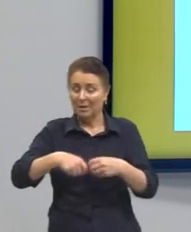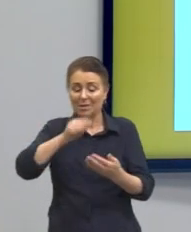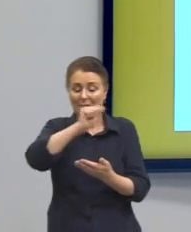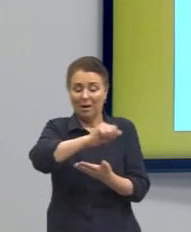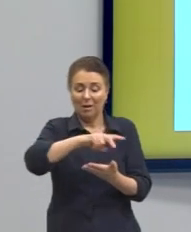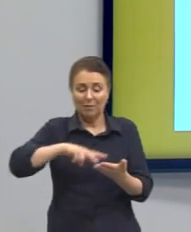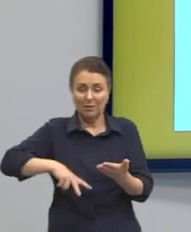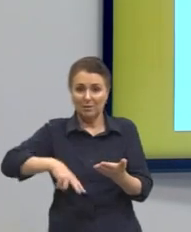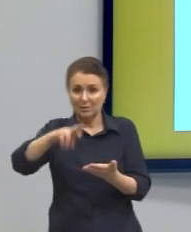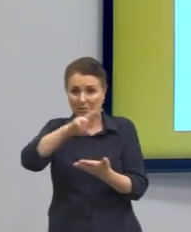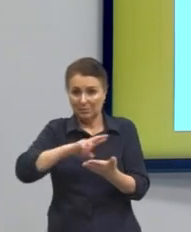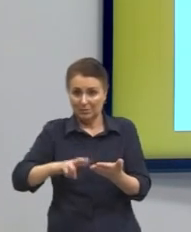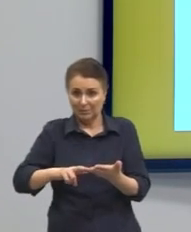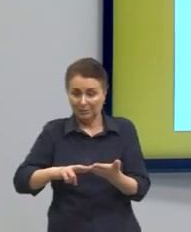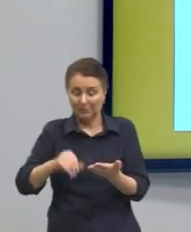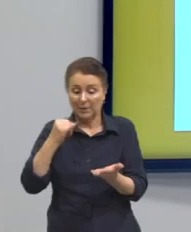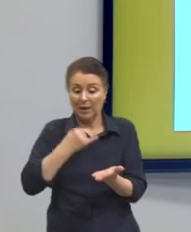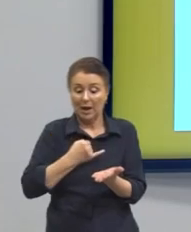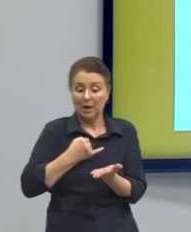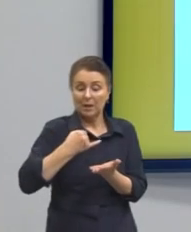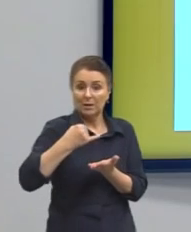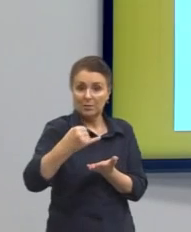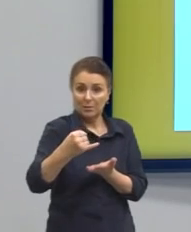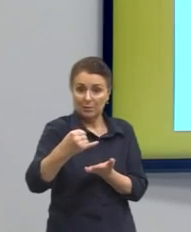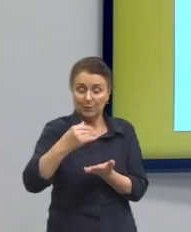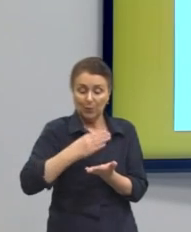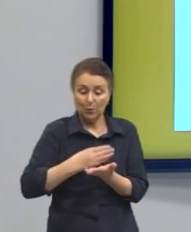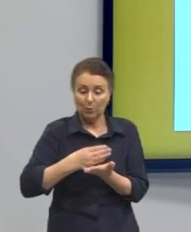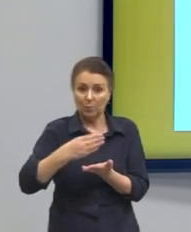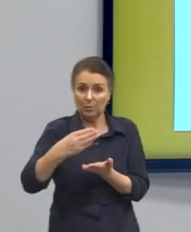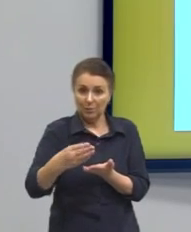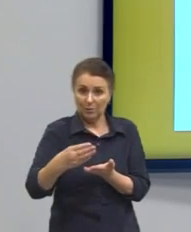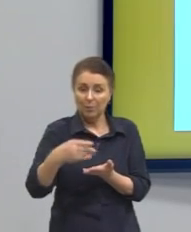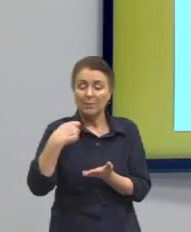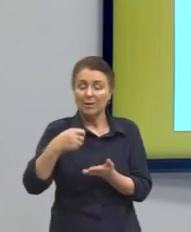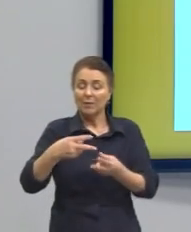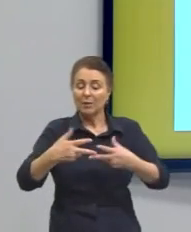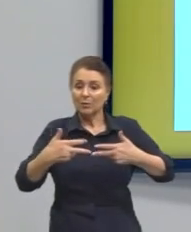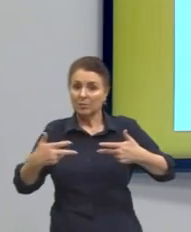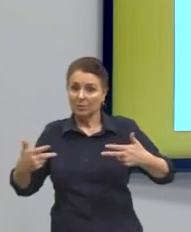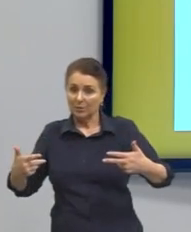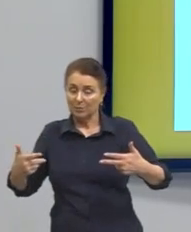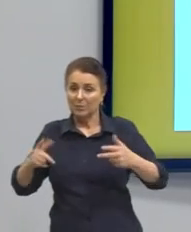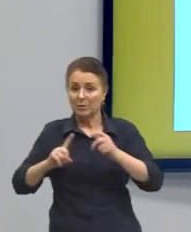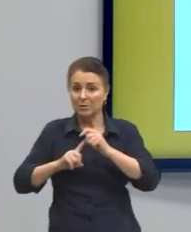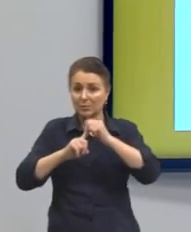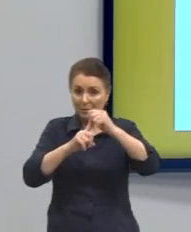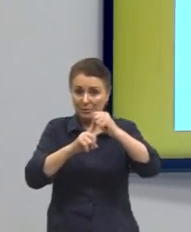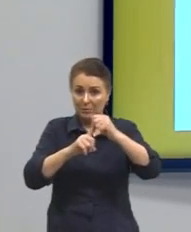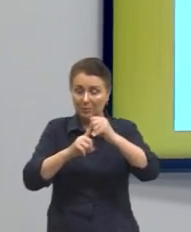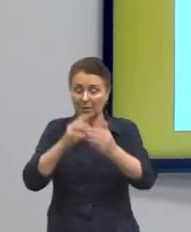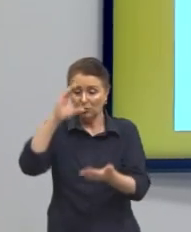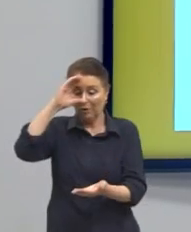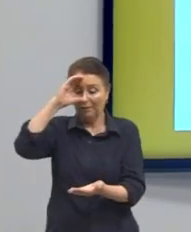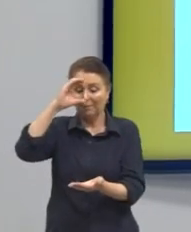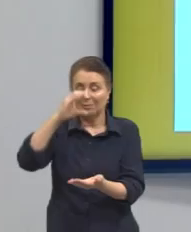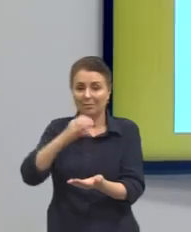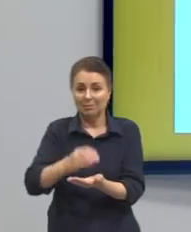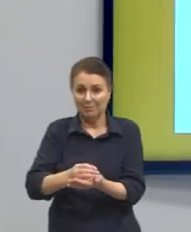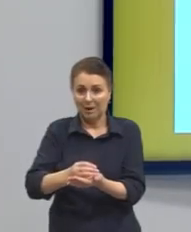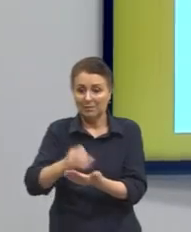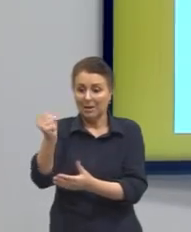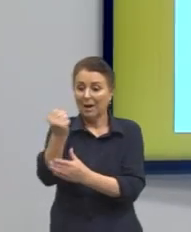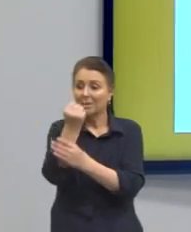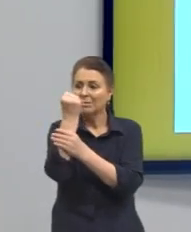introdução precisava de tudo isso, todos esses elementos. E, principalmente, a tese. Depois, a aula